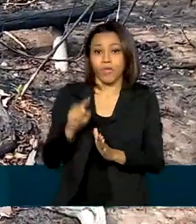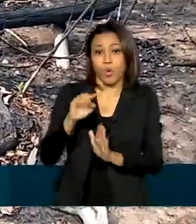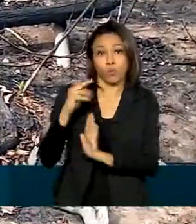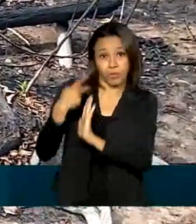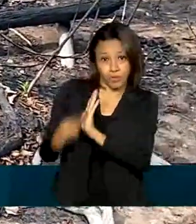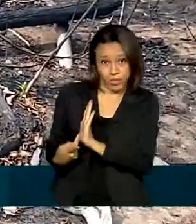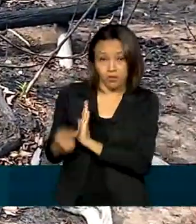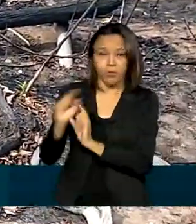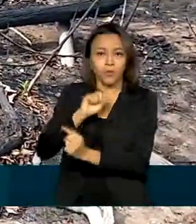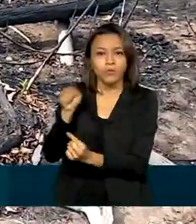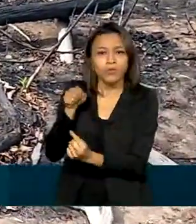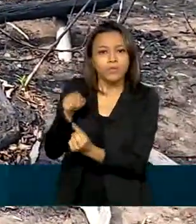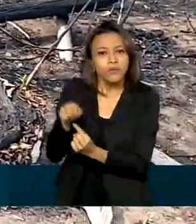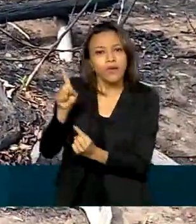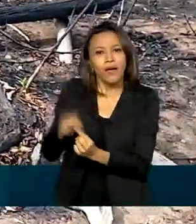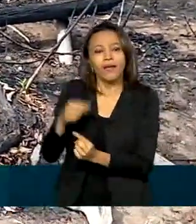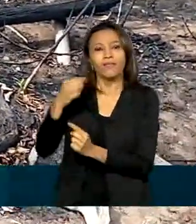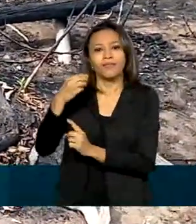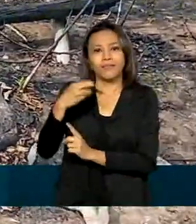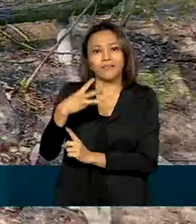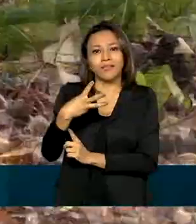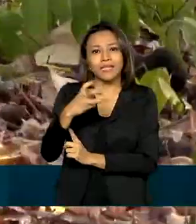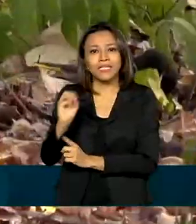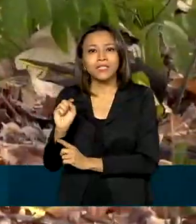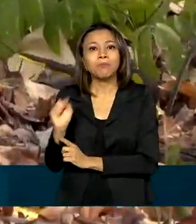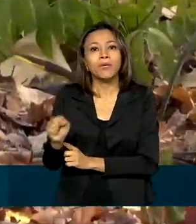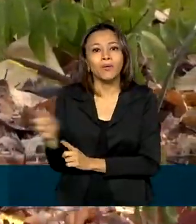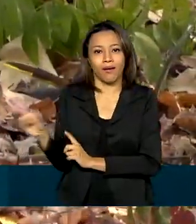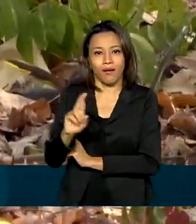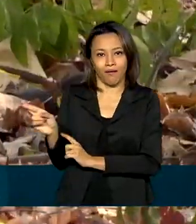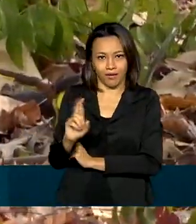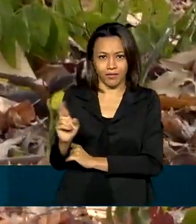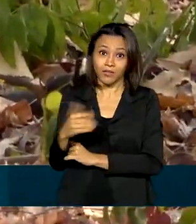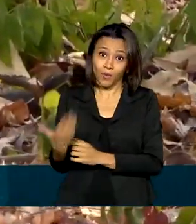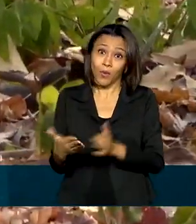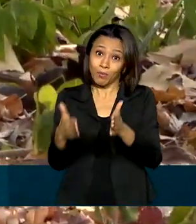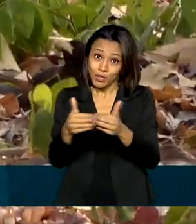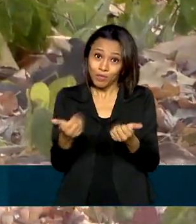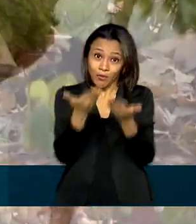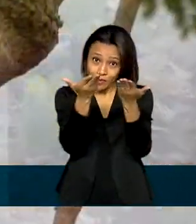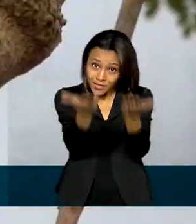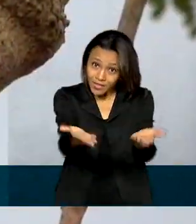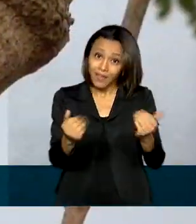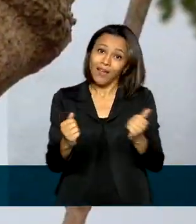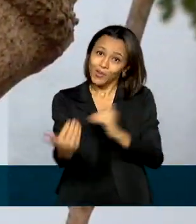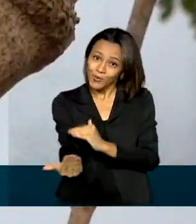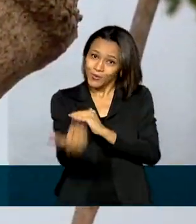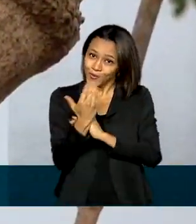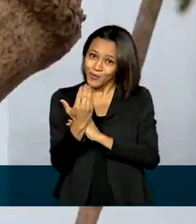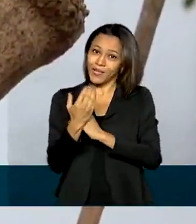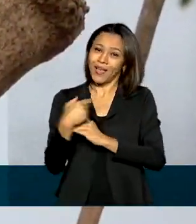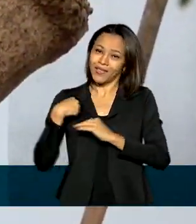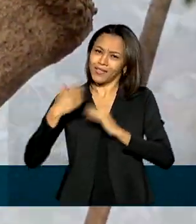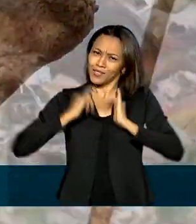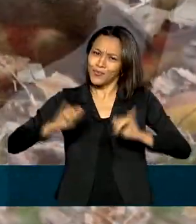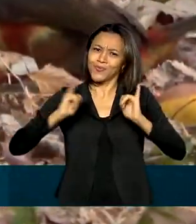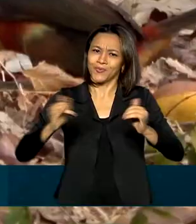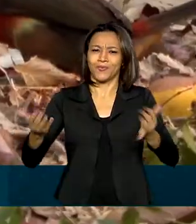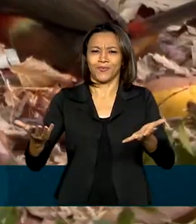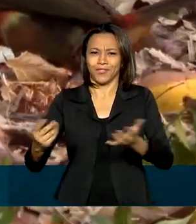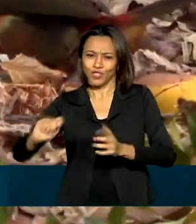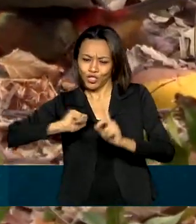objetivo arrecadar 300 mil reais. Então, convidamos você também a atuar conosco nessa campanha,